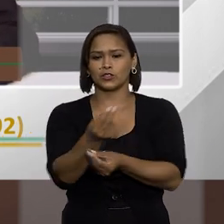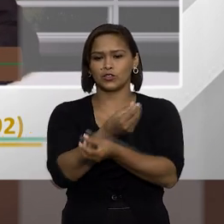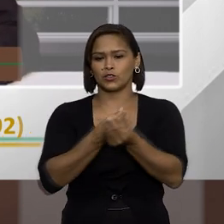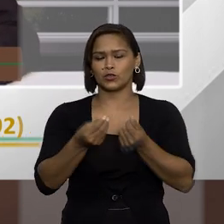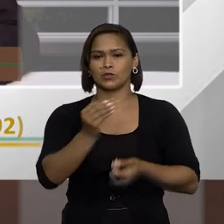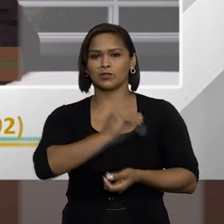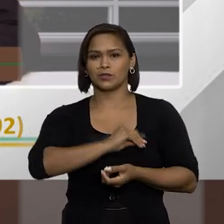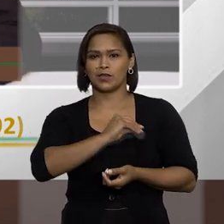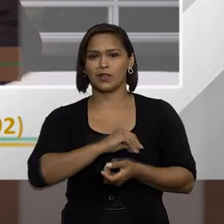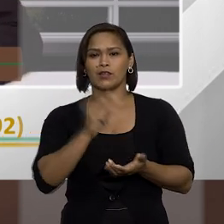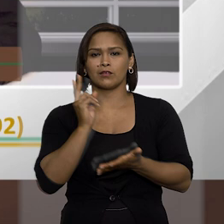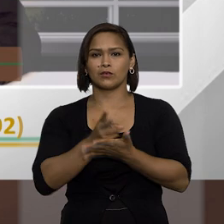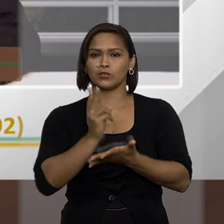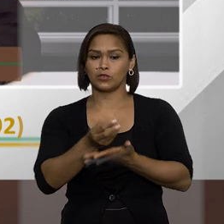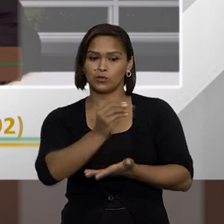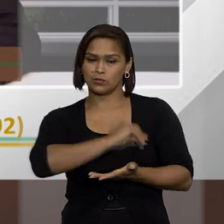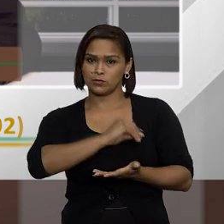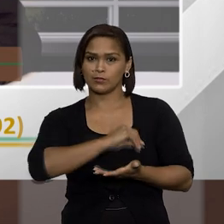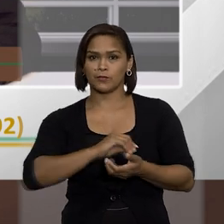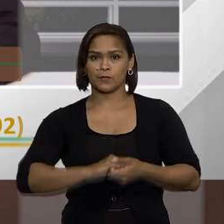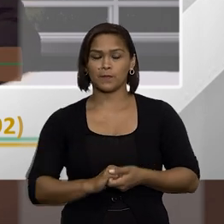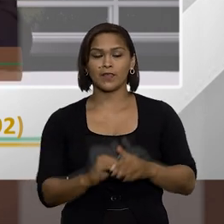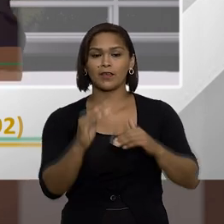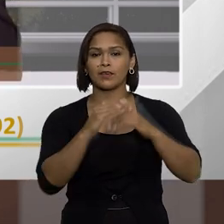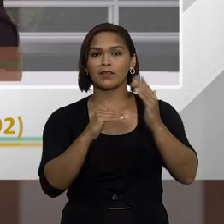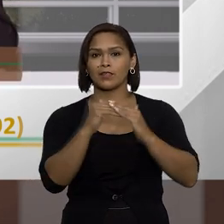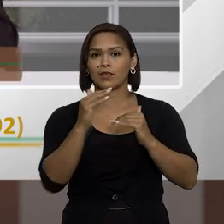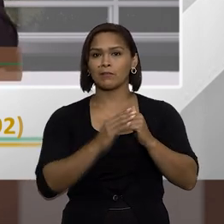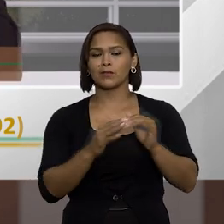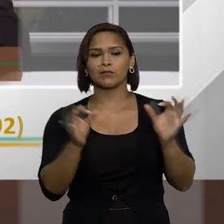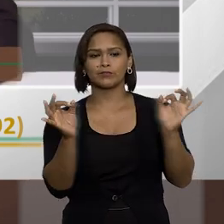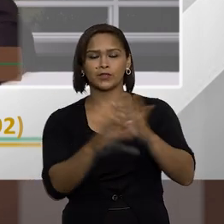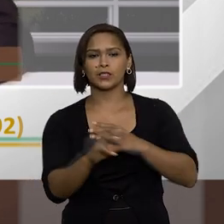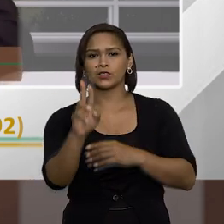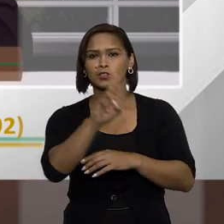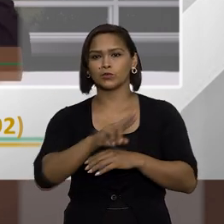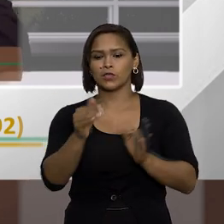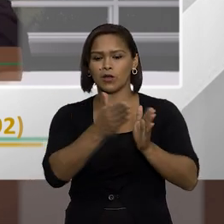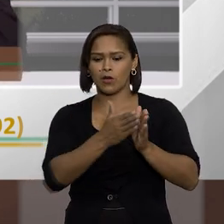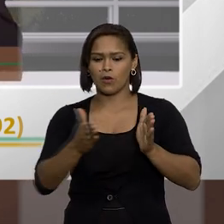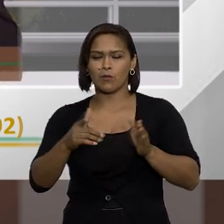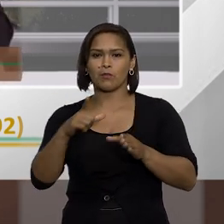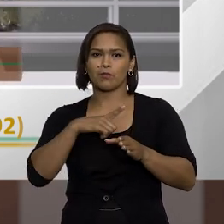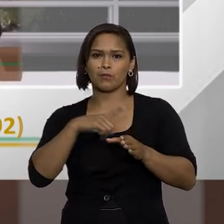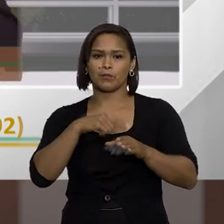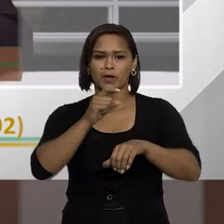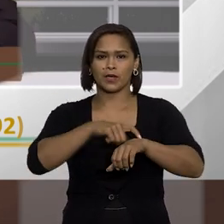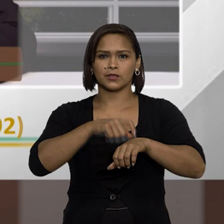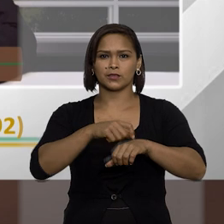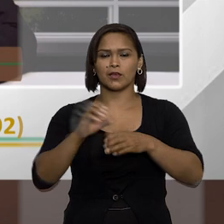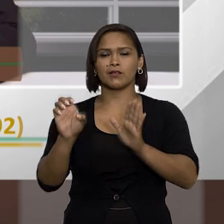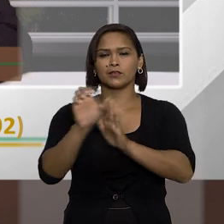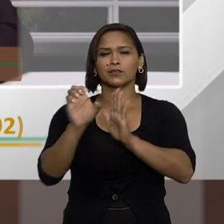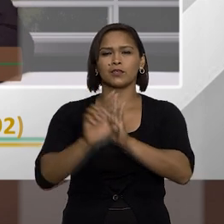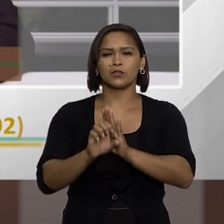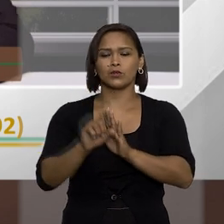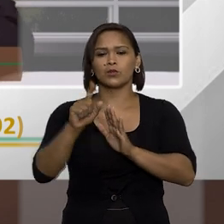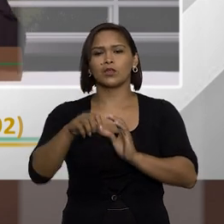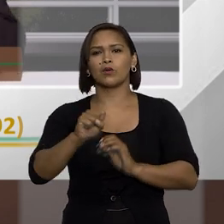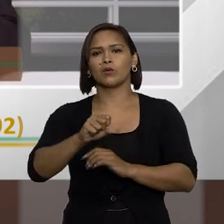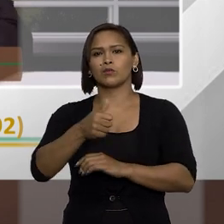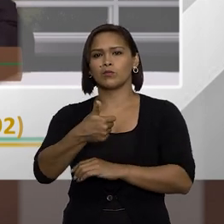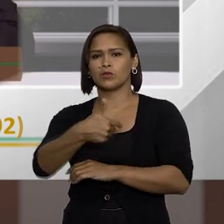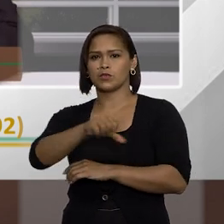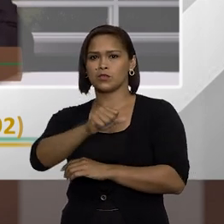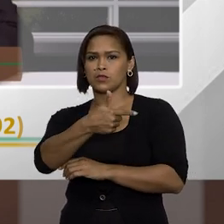remuneração, ou seja, ele continua recebendo. Aí, na prática, acaba sendo utilizado o prazo previsto em cada estatuto. Por exemplo,